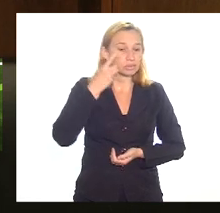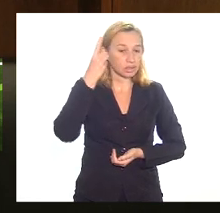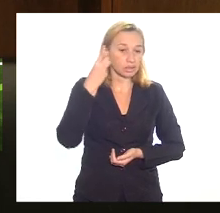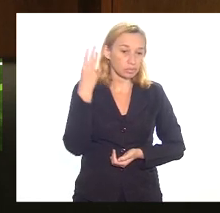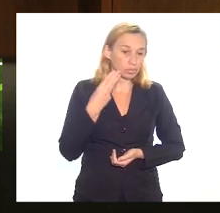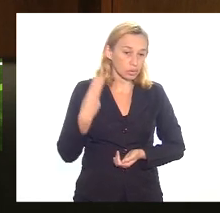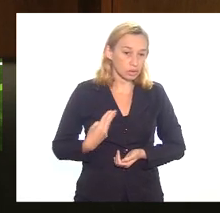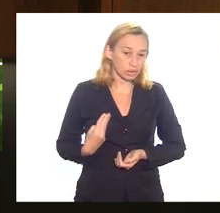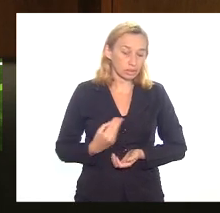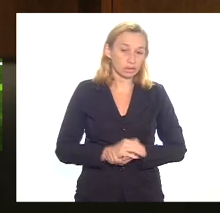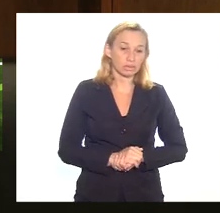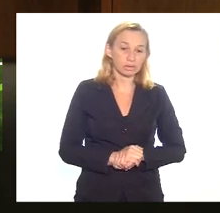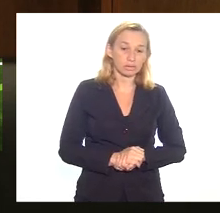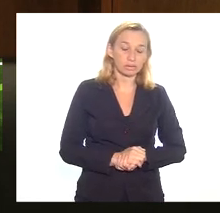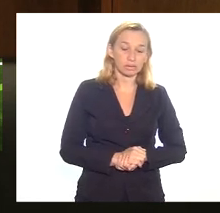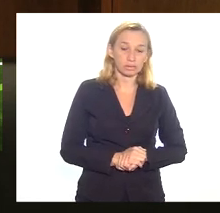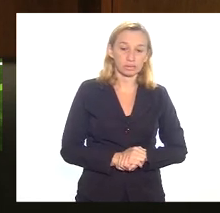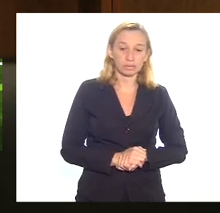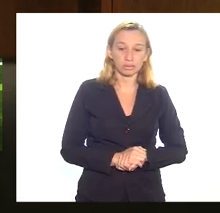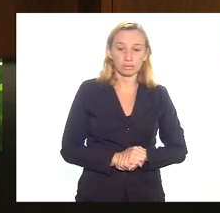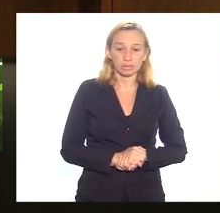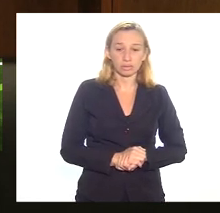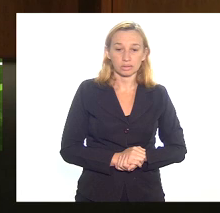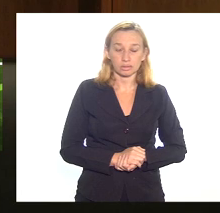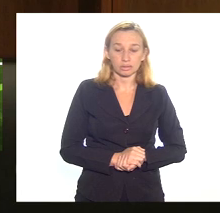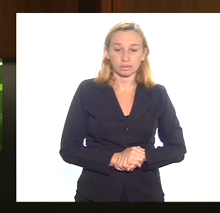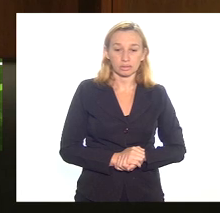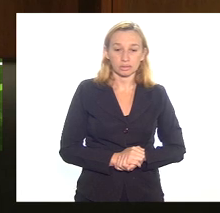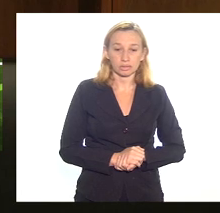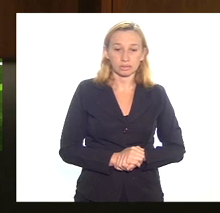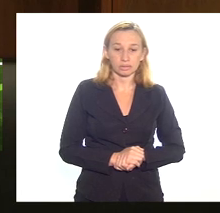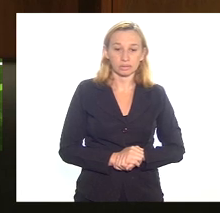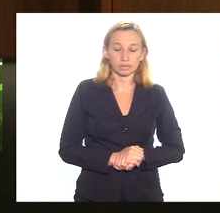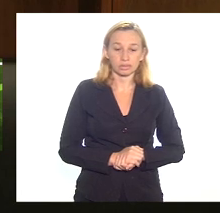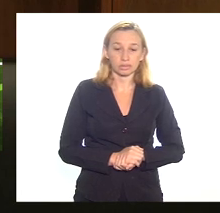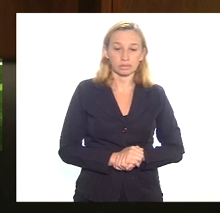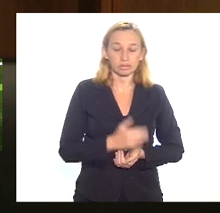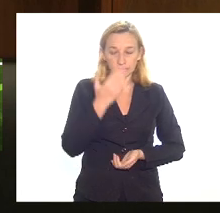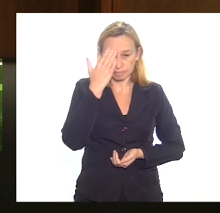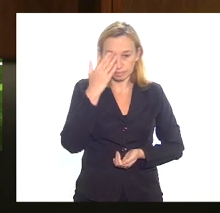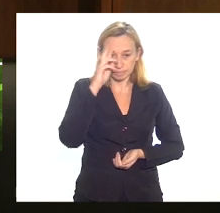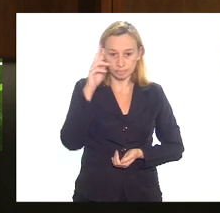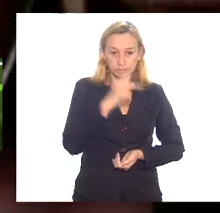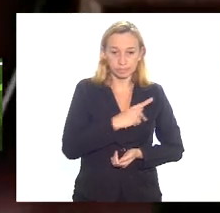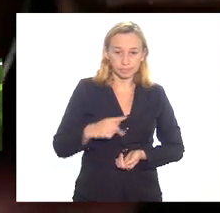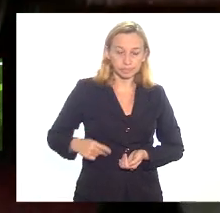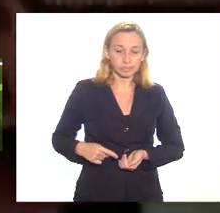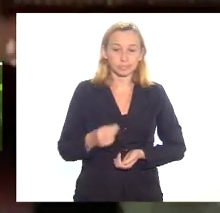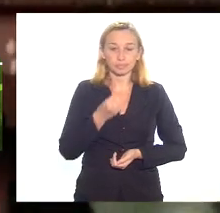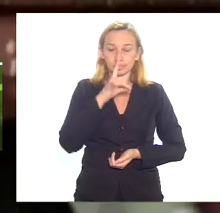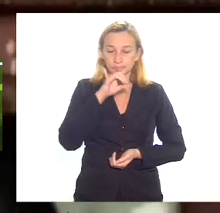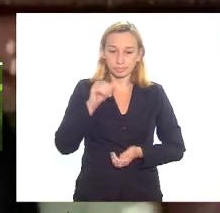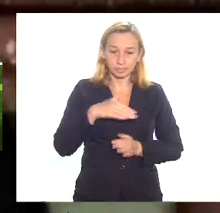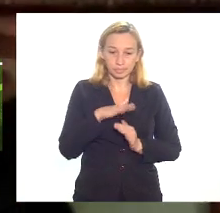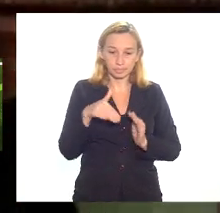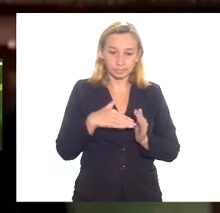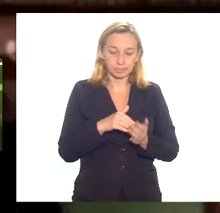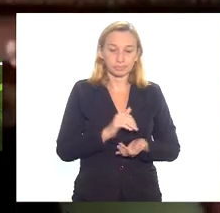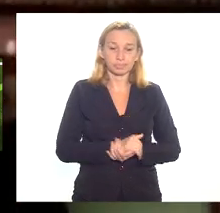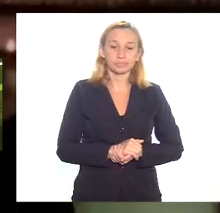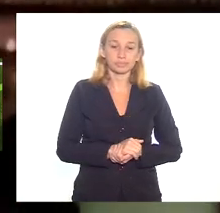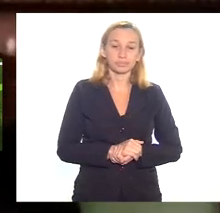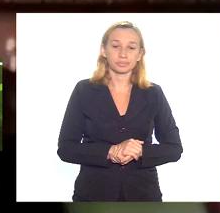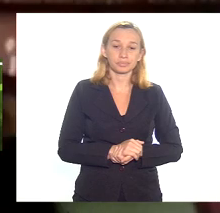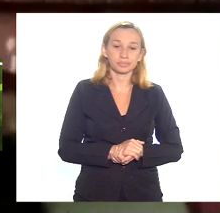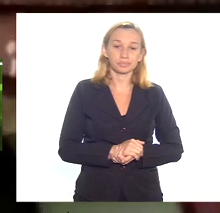por favor Mônica Francisco Obrigada presidente mais uma vez bom dia a todos e todas bom dia